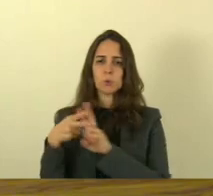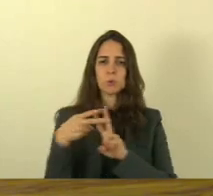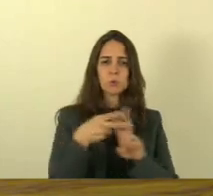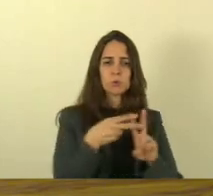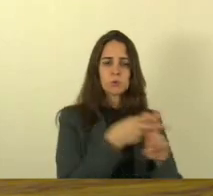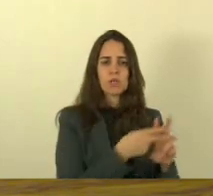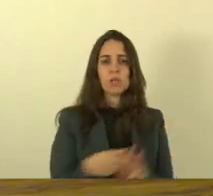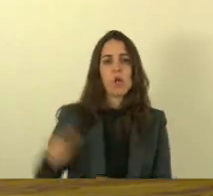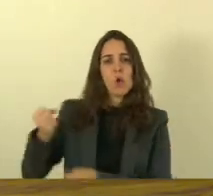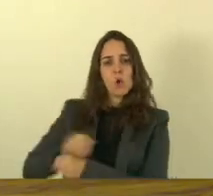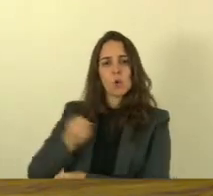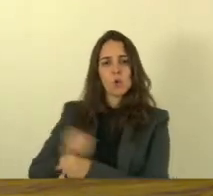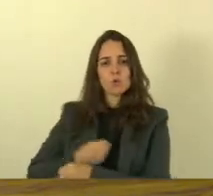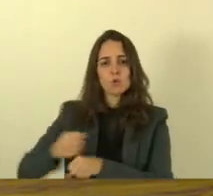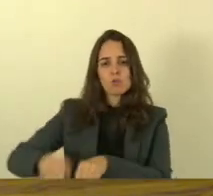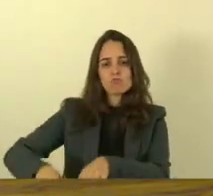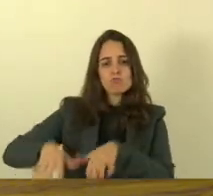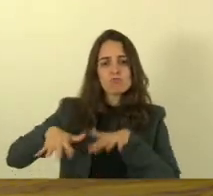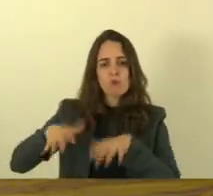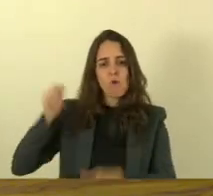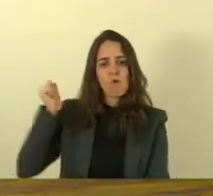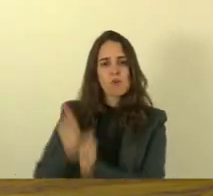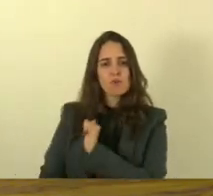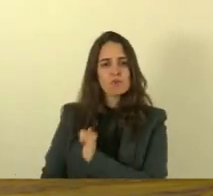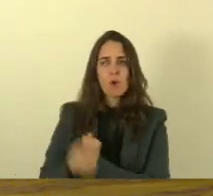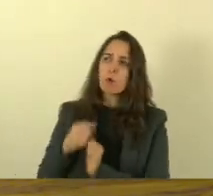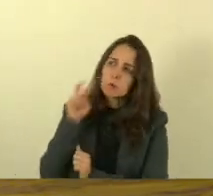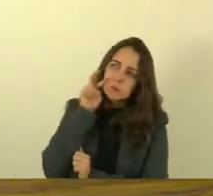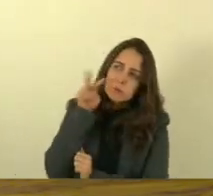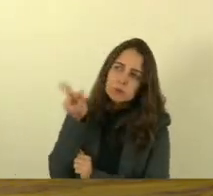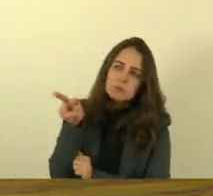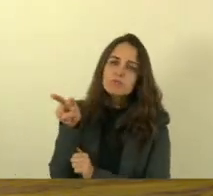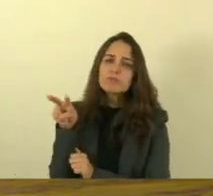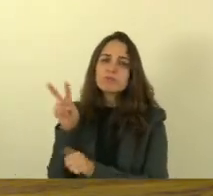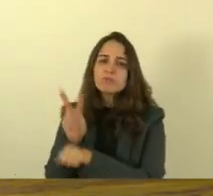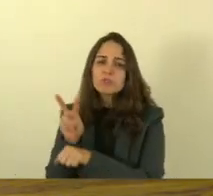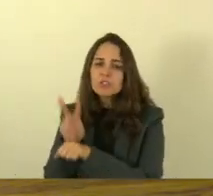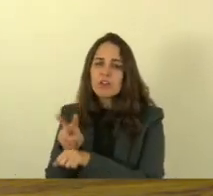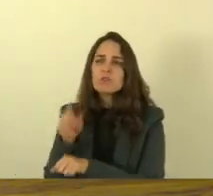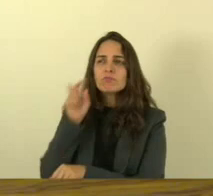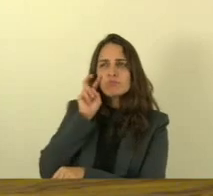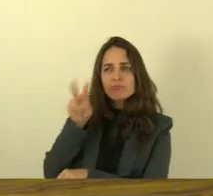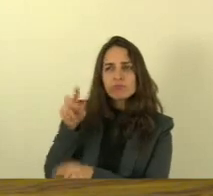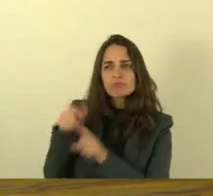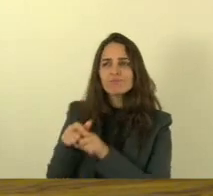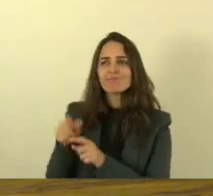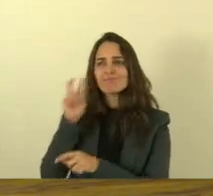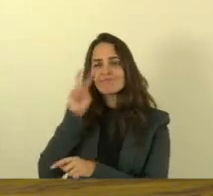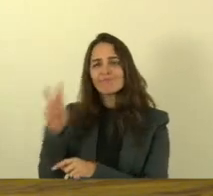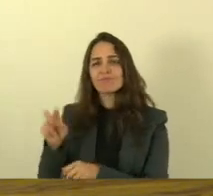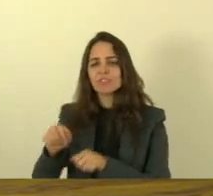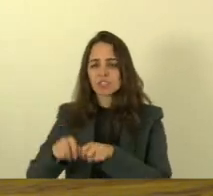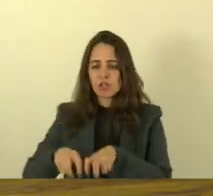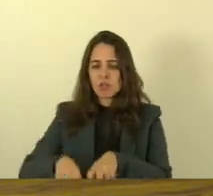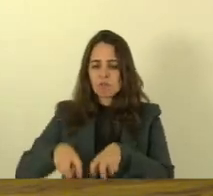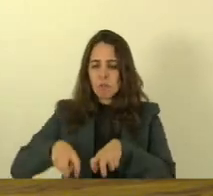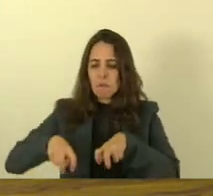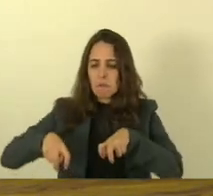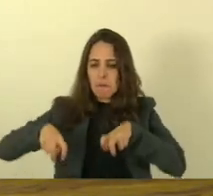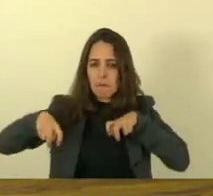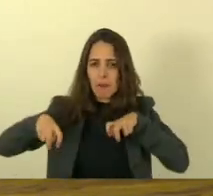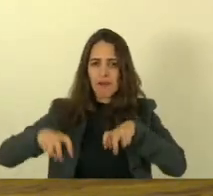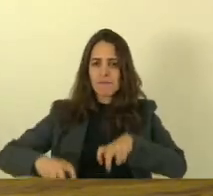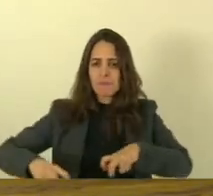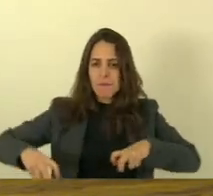estádio ficávamos vigiando a construção do estádio porque nele numa das arquibancadas do